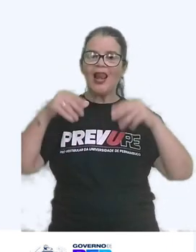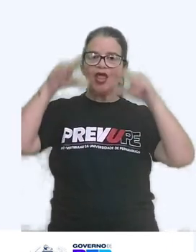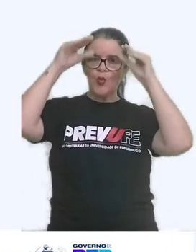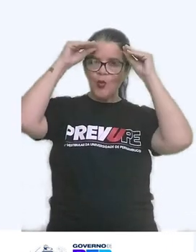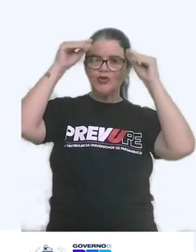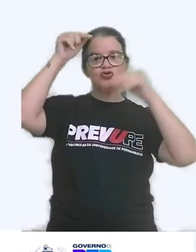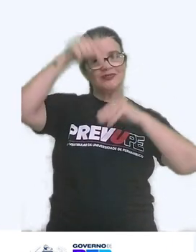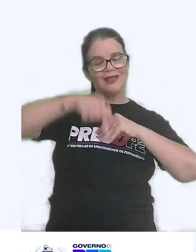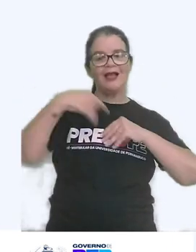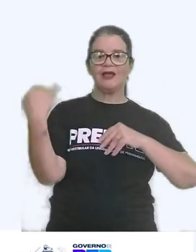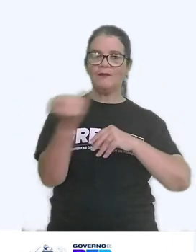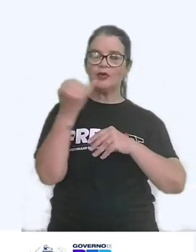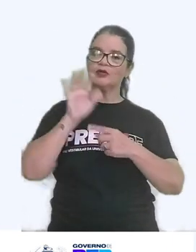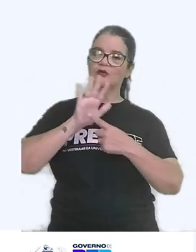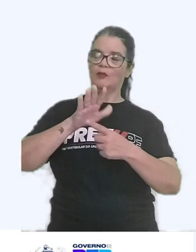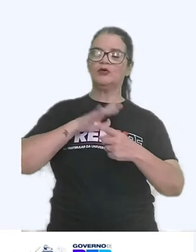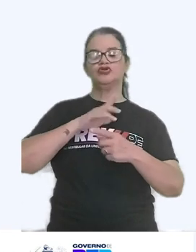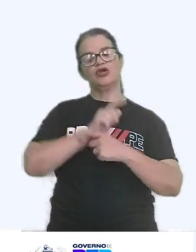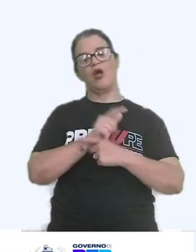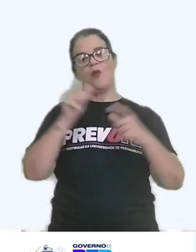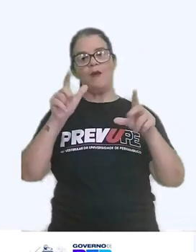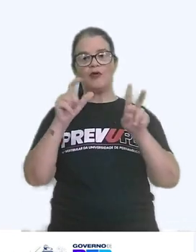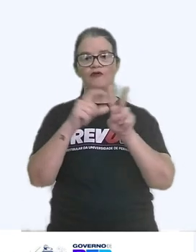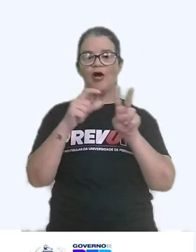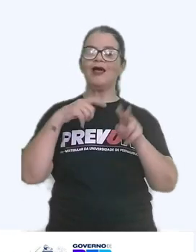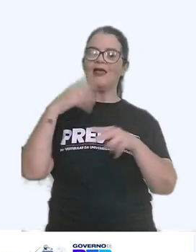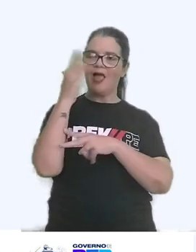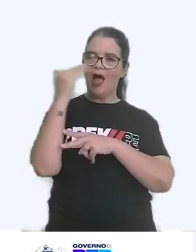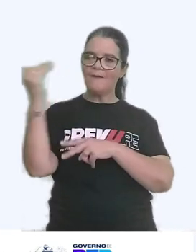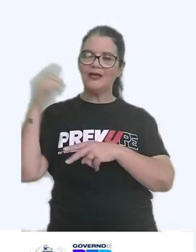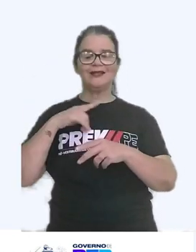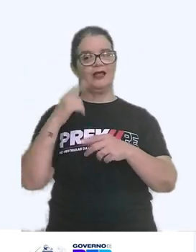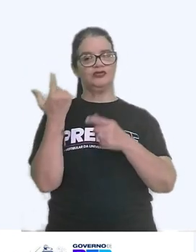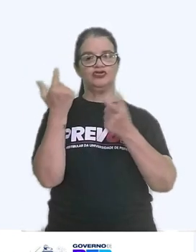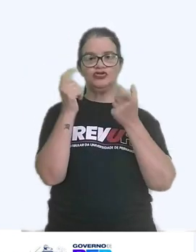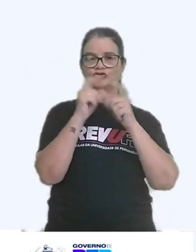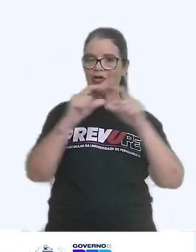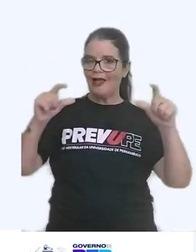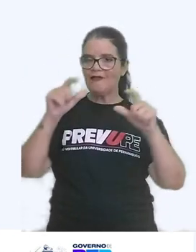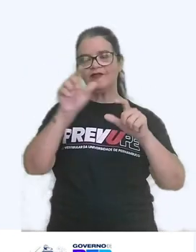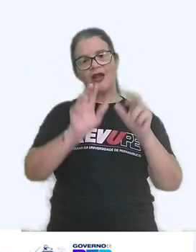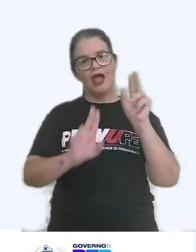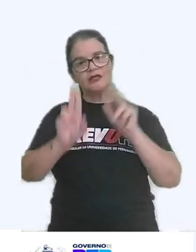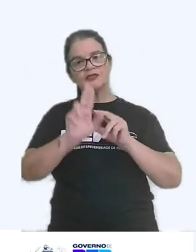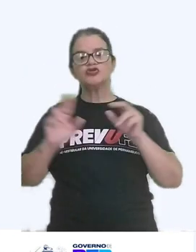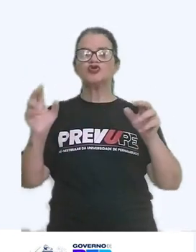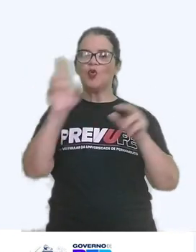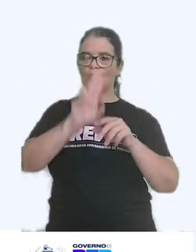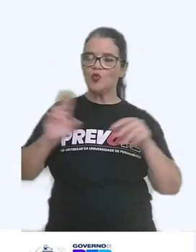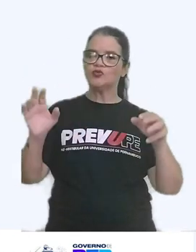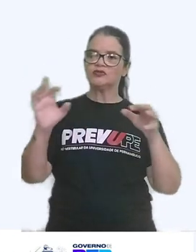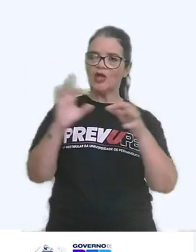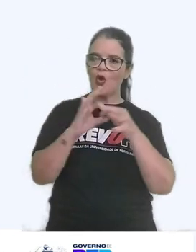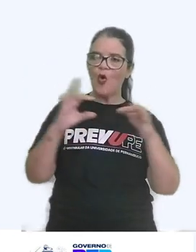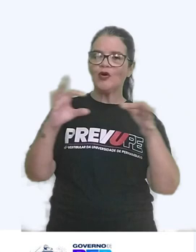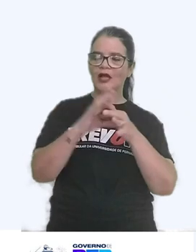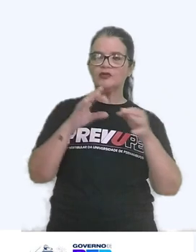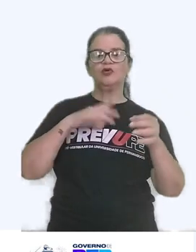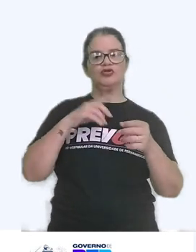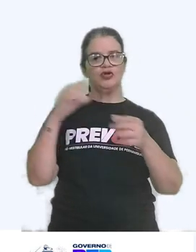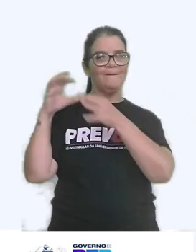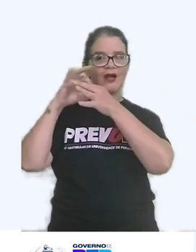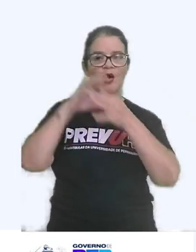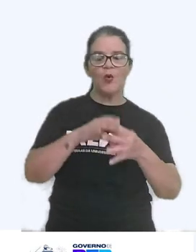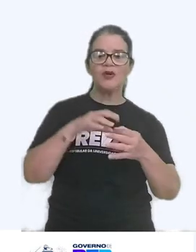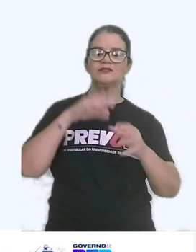Aqui é importante demonstrar um amplo vocabulário e habilidades na construção de frases. Use conectores para manter a coesão do texto e